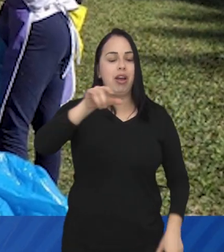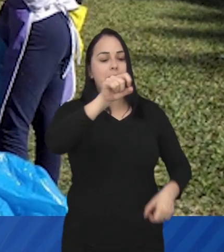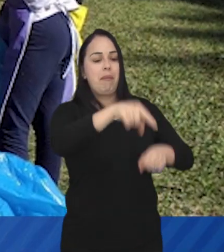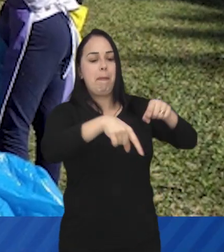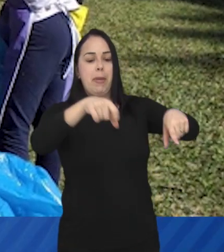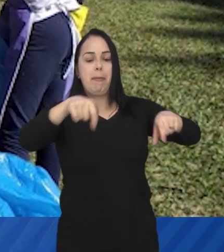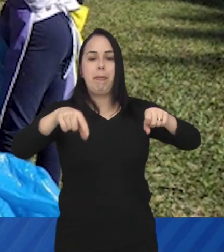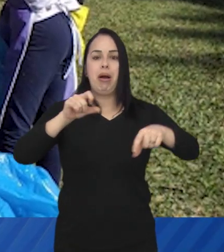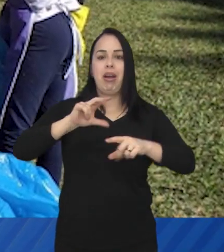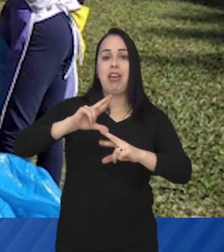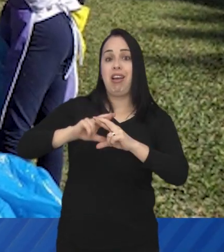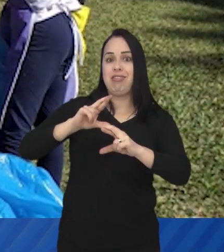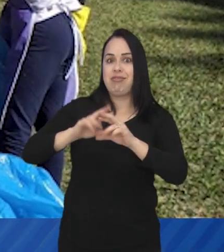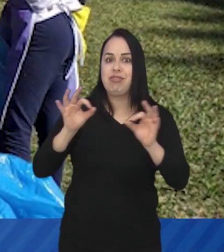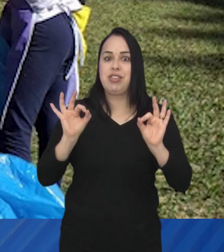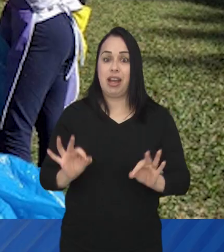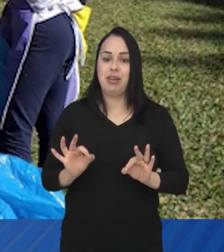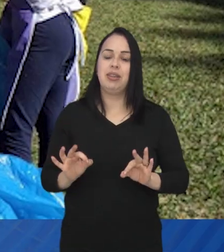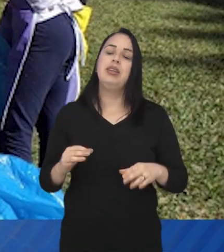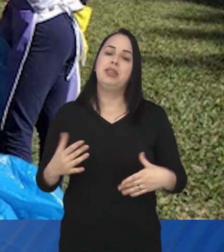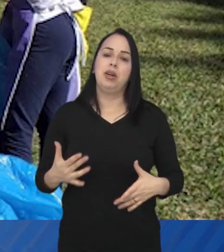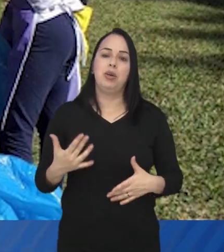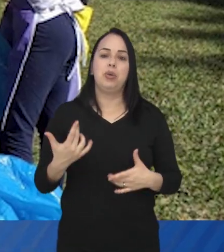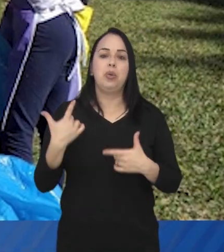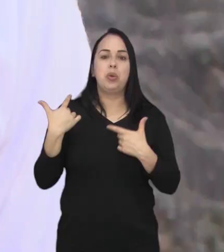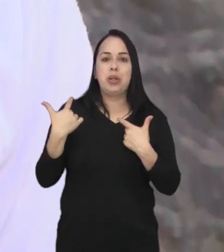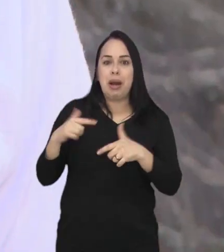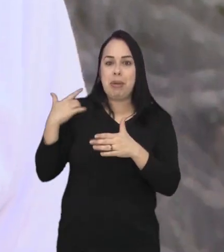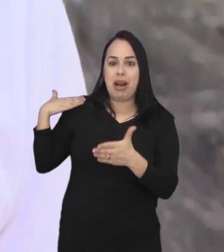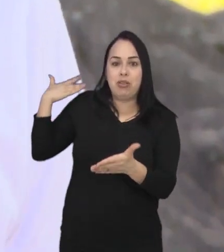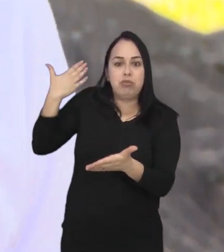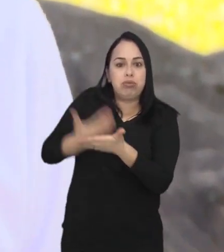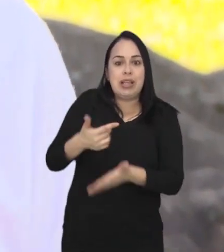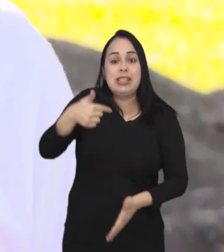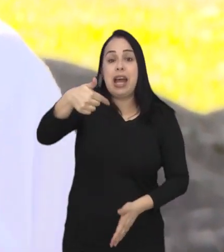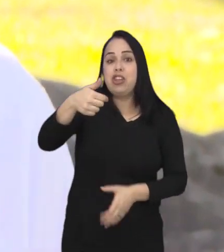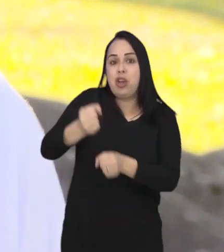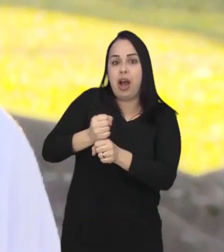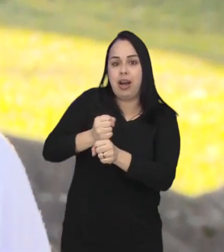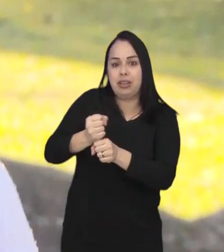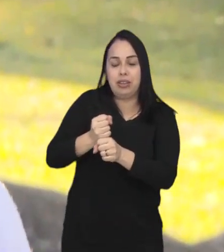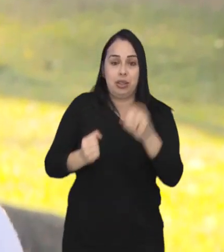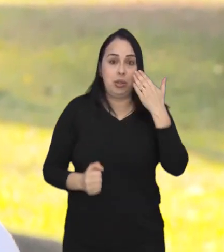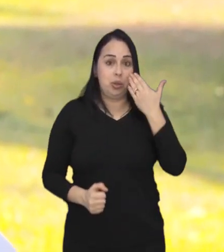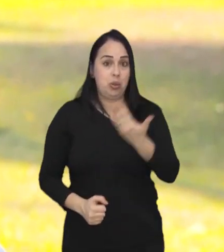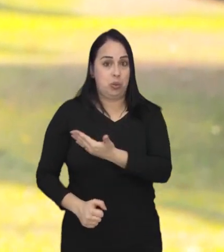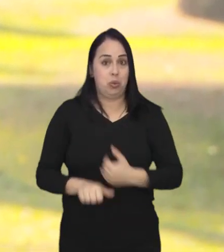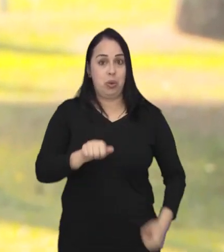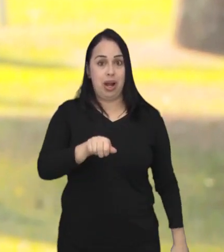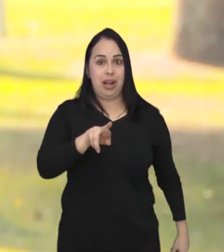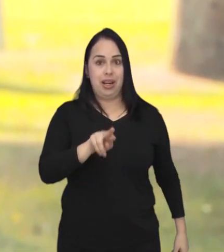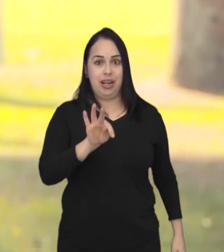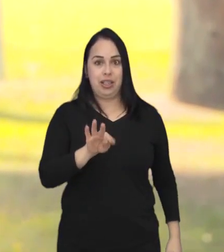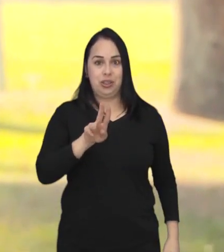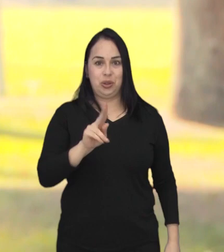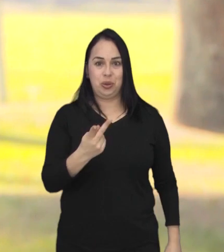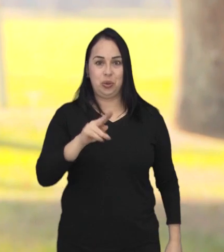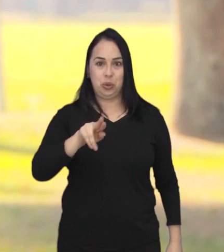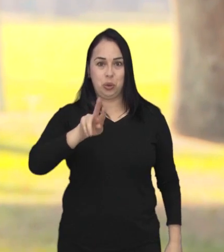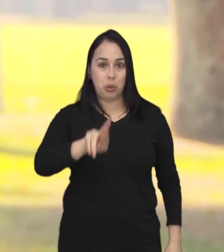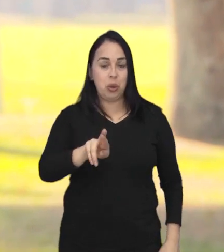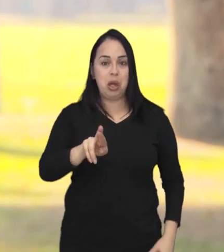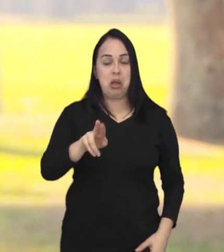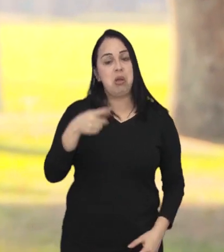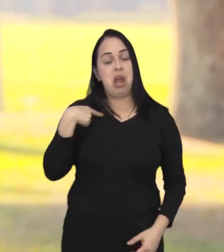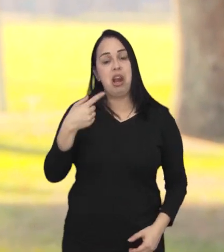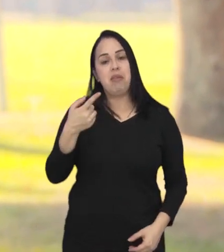como reciclar e fazer o descarte correto dos resíduos sólidos. O trabalho já dura sete anos e é realizado pelo Arthur, que vê